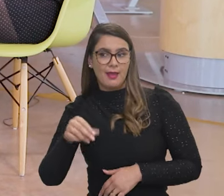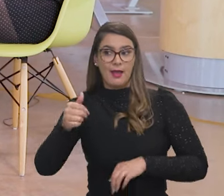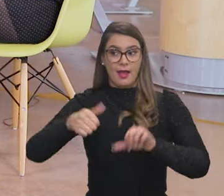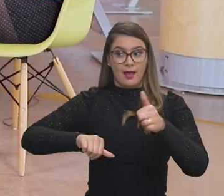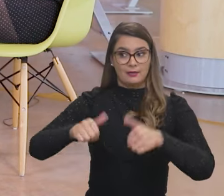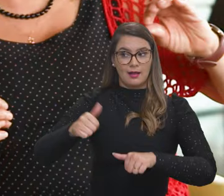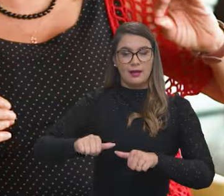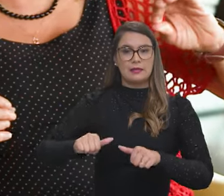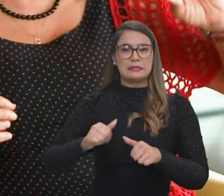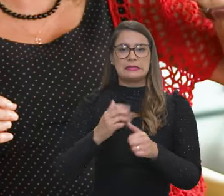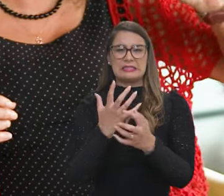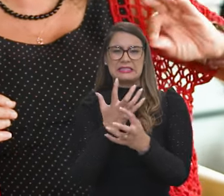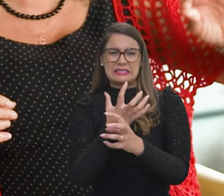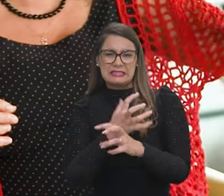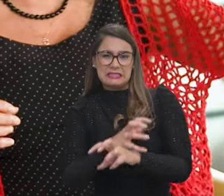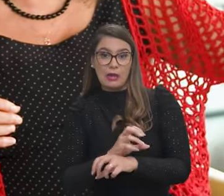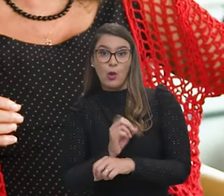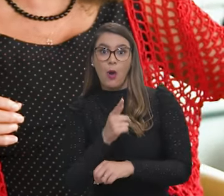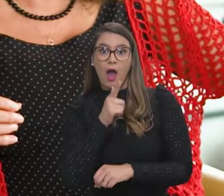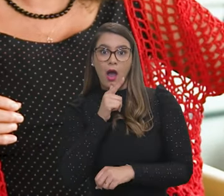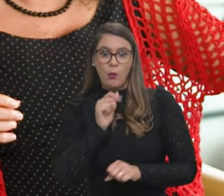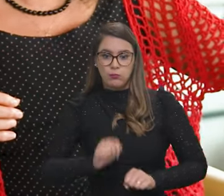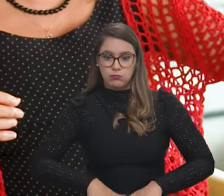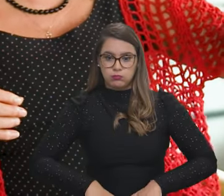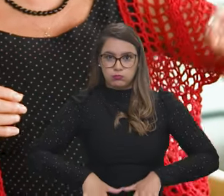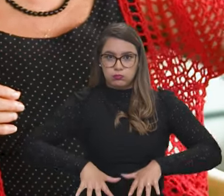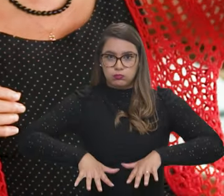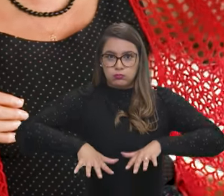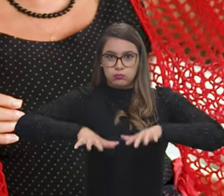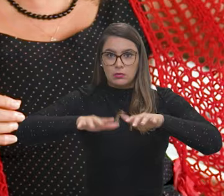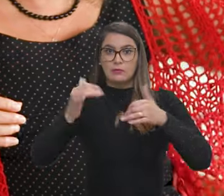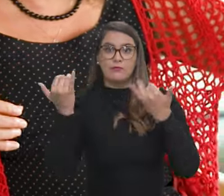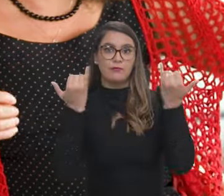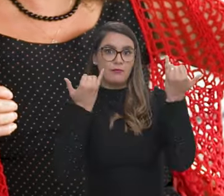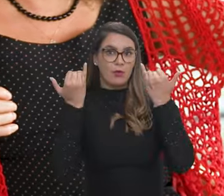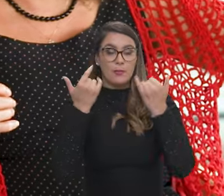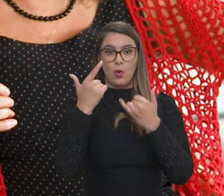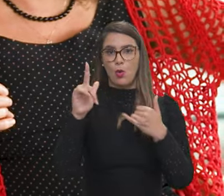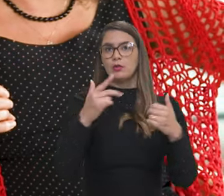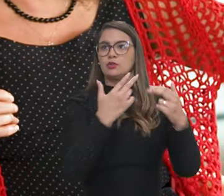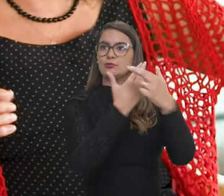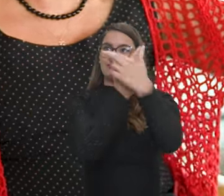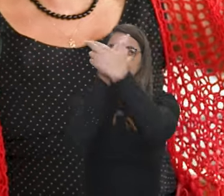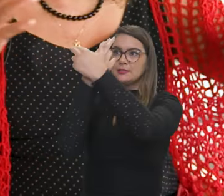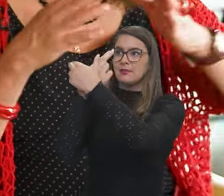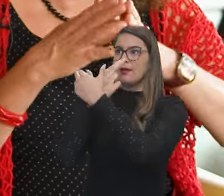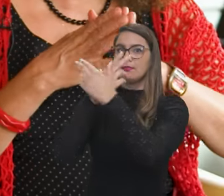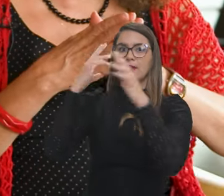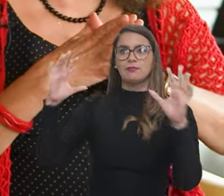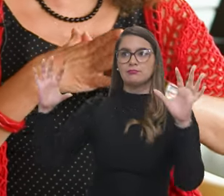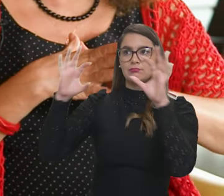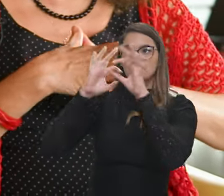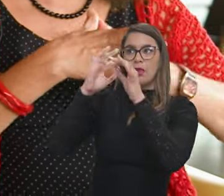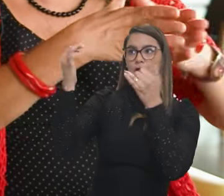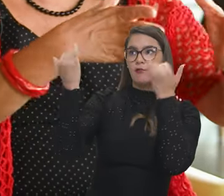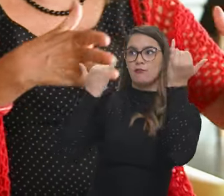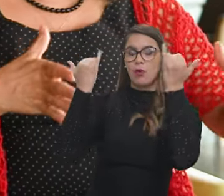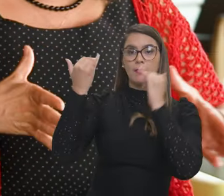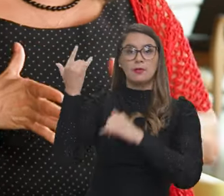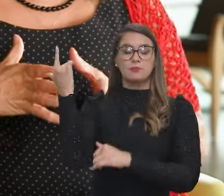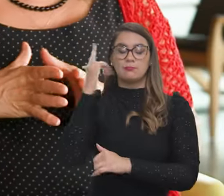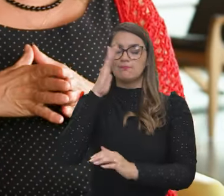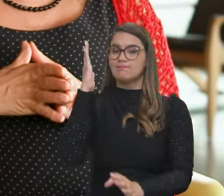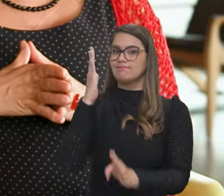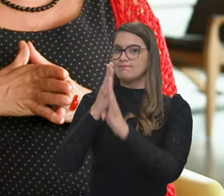que analisa situações de seca ou de enchentes, que também tem outros dados, né, de satélites que se cruzam para poder chegar